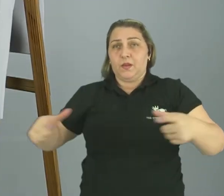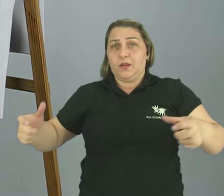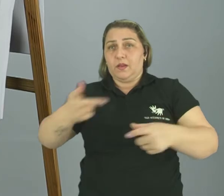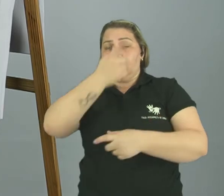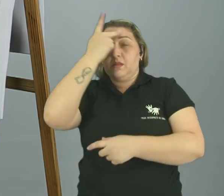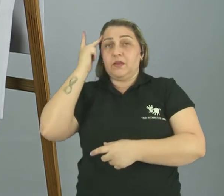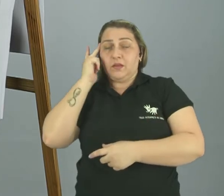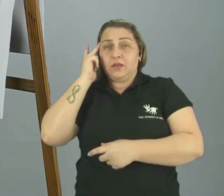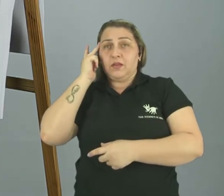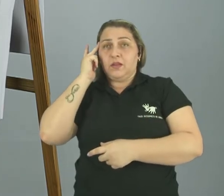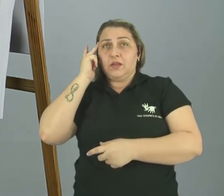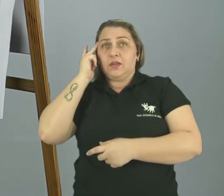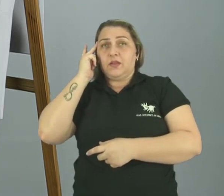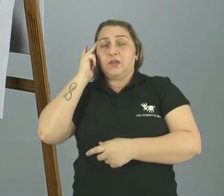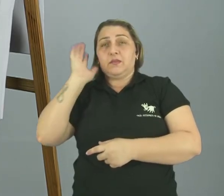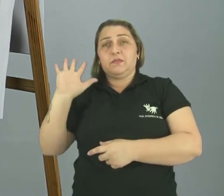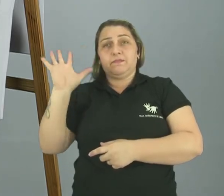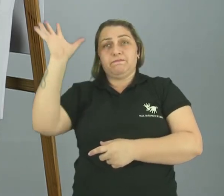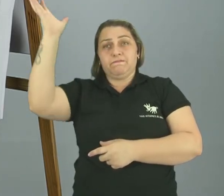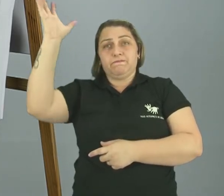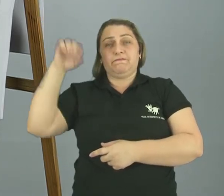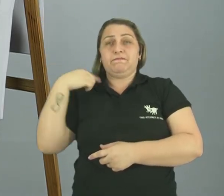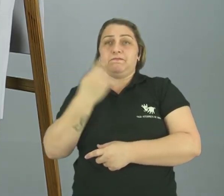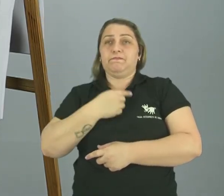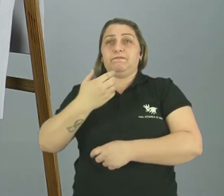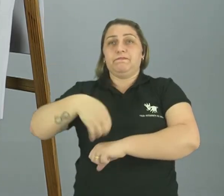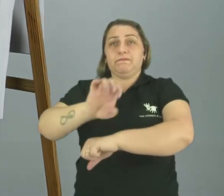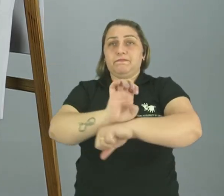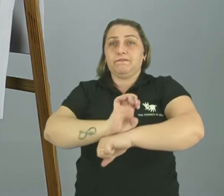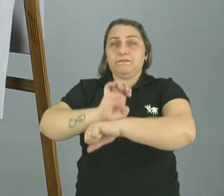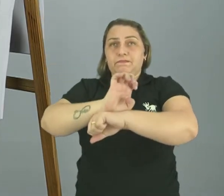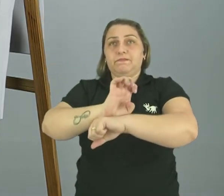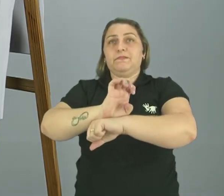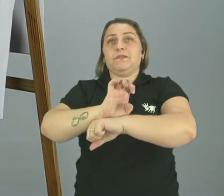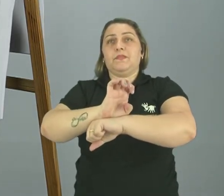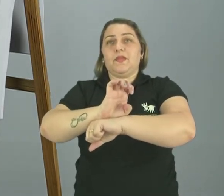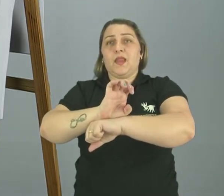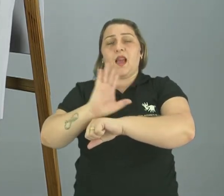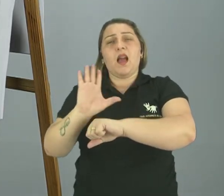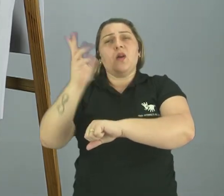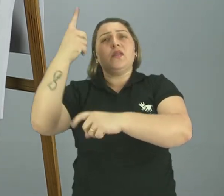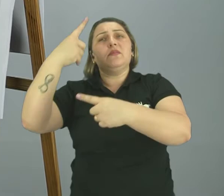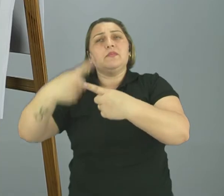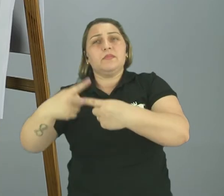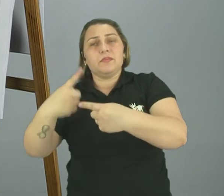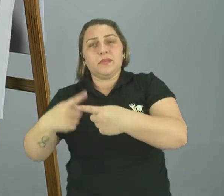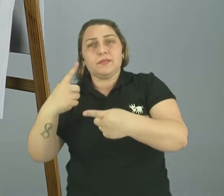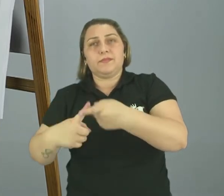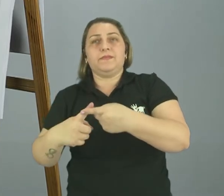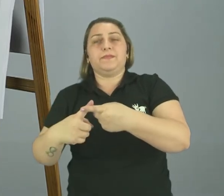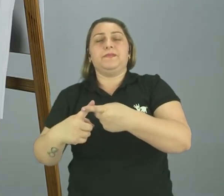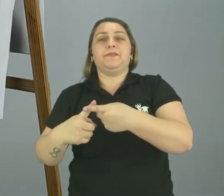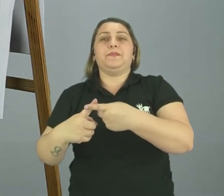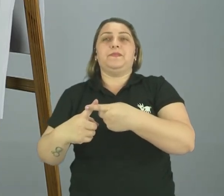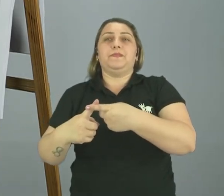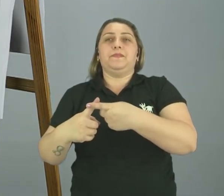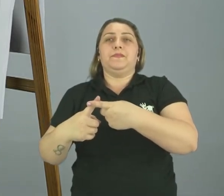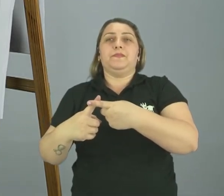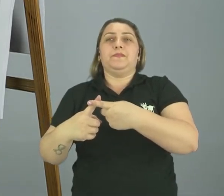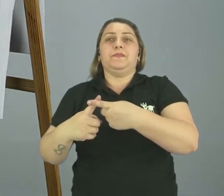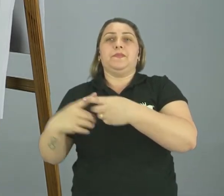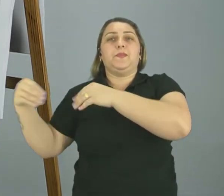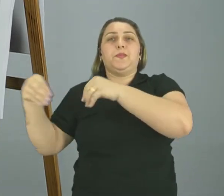populacional que aconteceu no nosso estado Ele se deu também por conta dessa